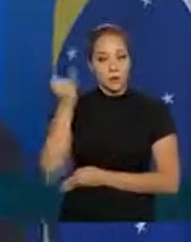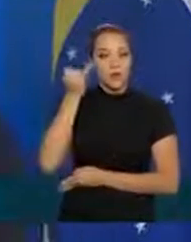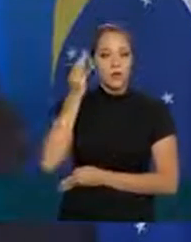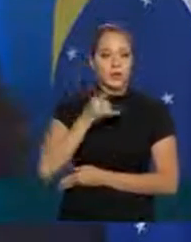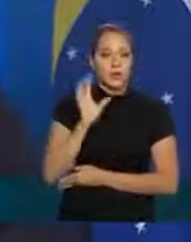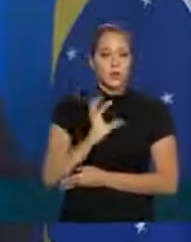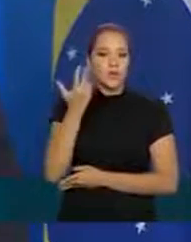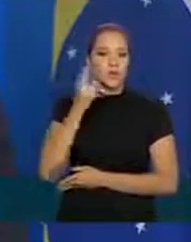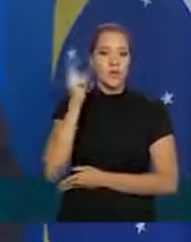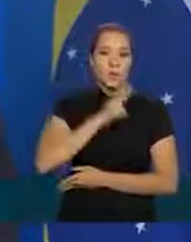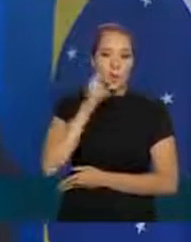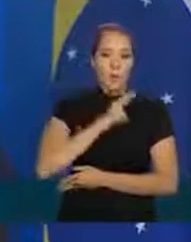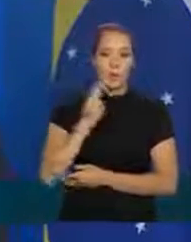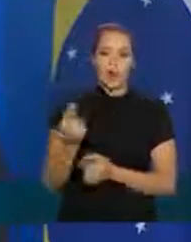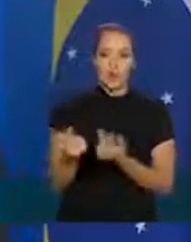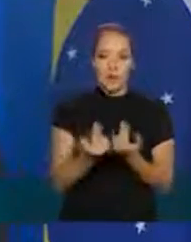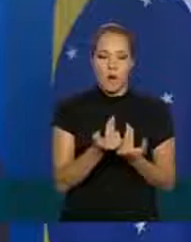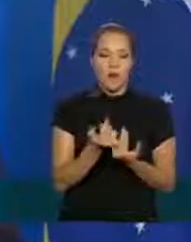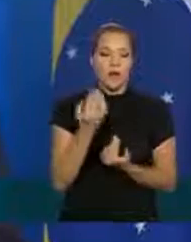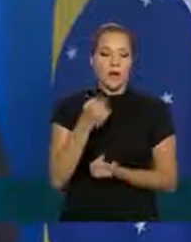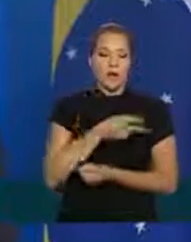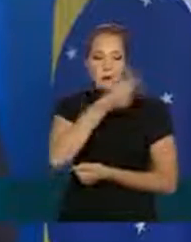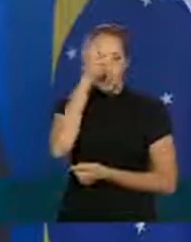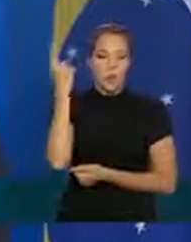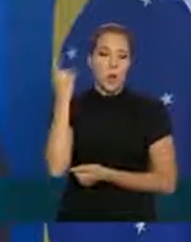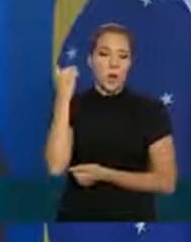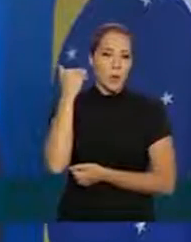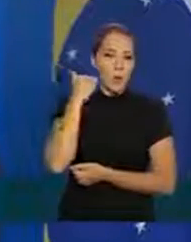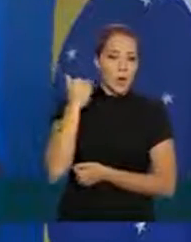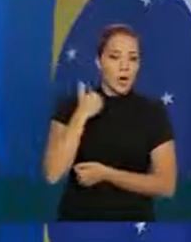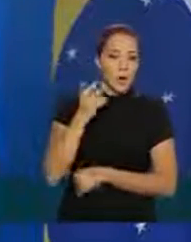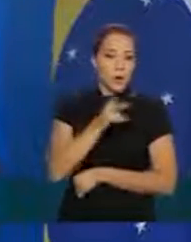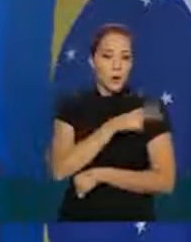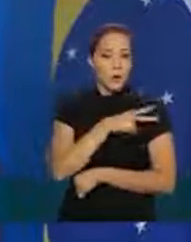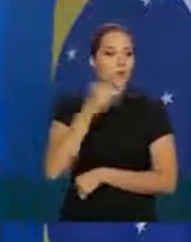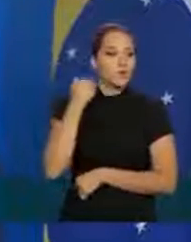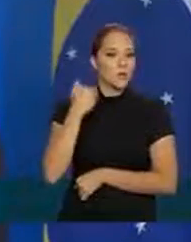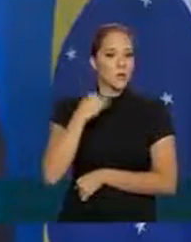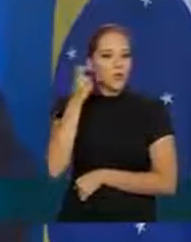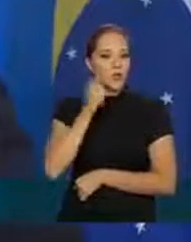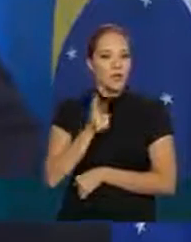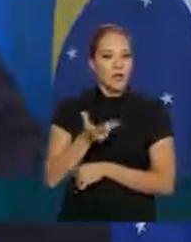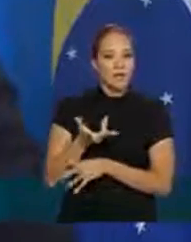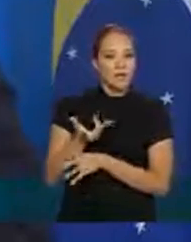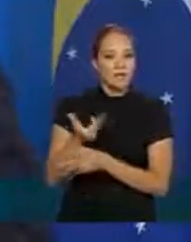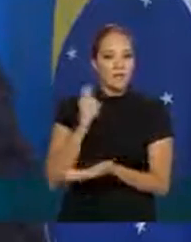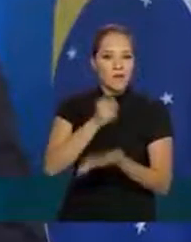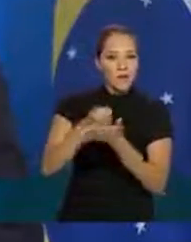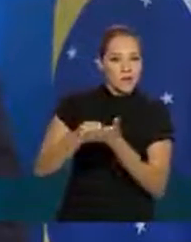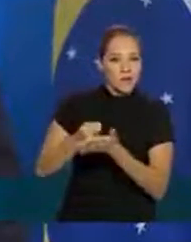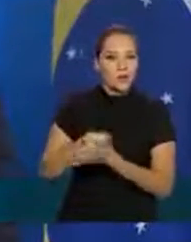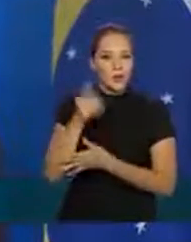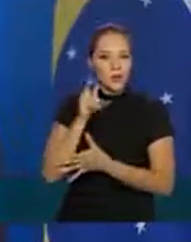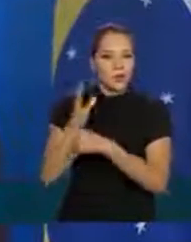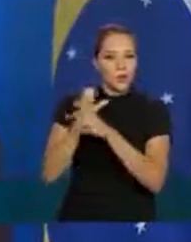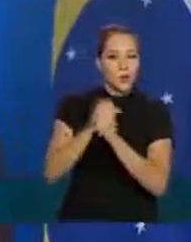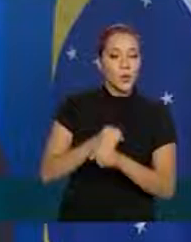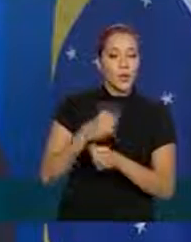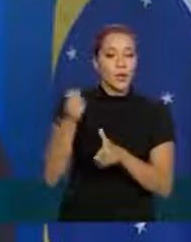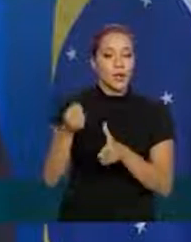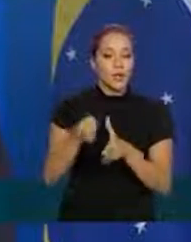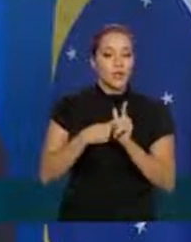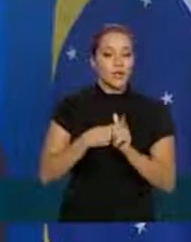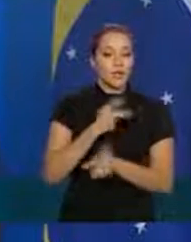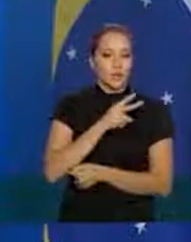situação de emergência como essa que o banqueiro ou que o dono do banco conseguisse extrair liquidez da dívida privada então primeira